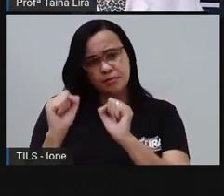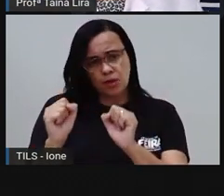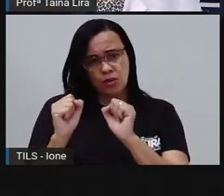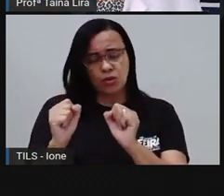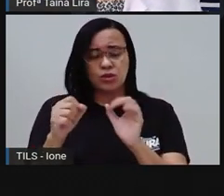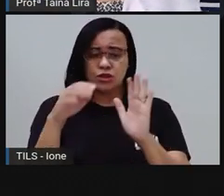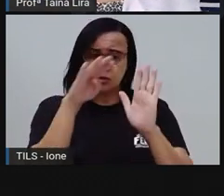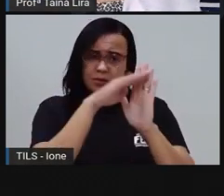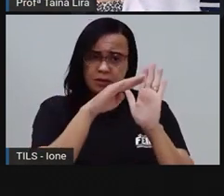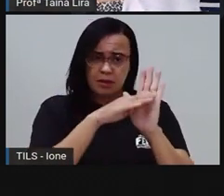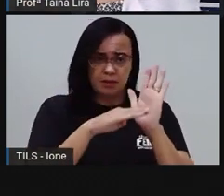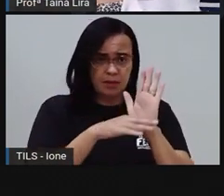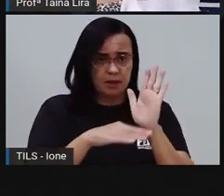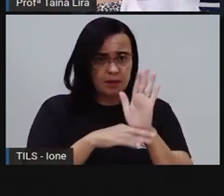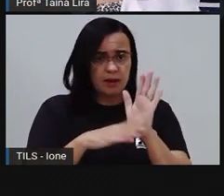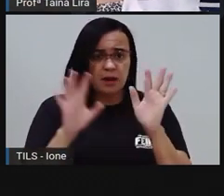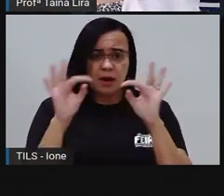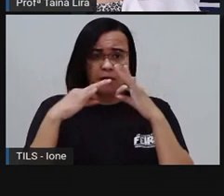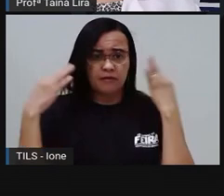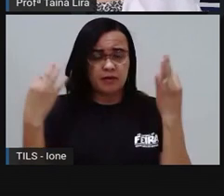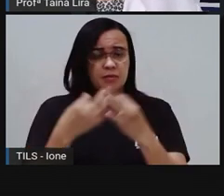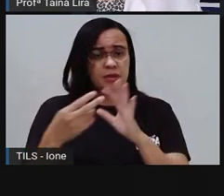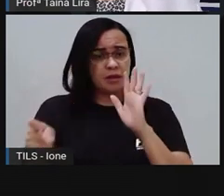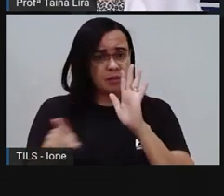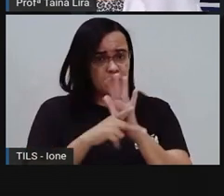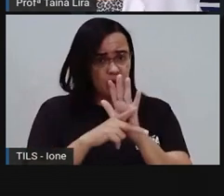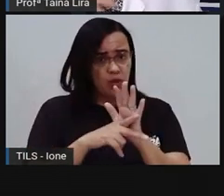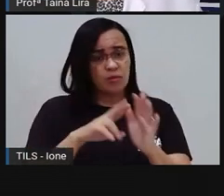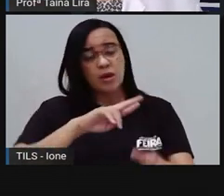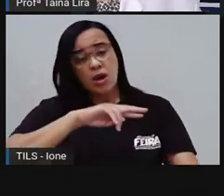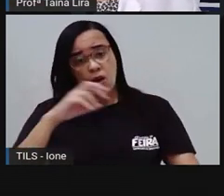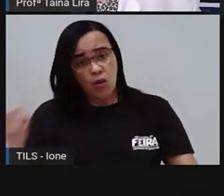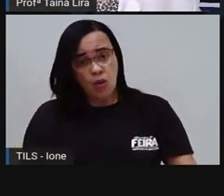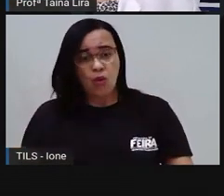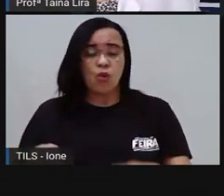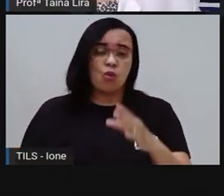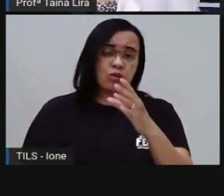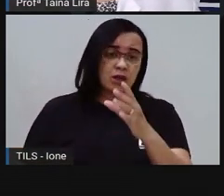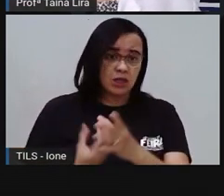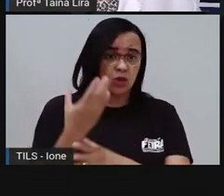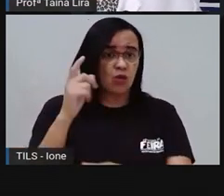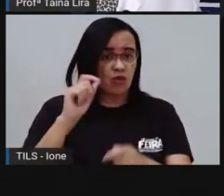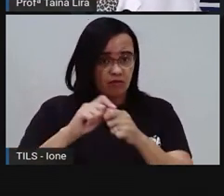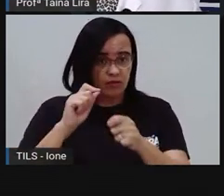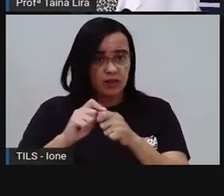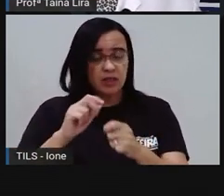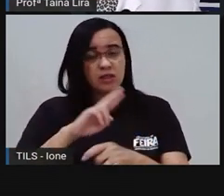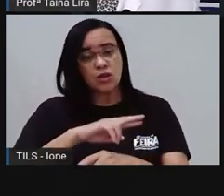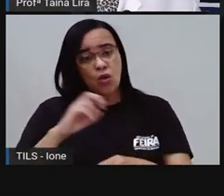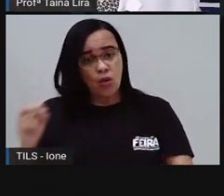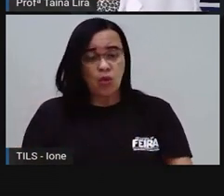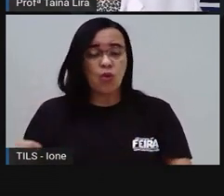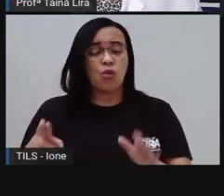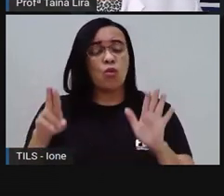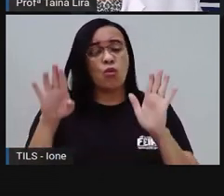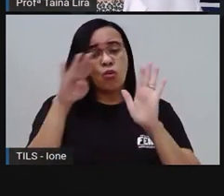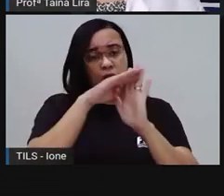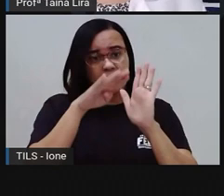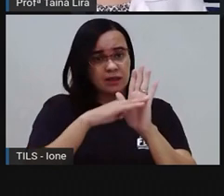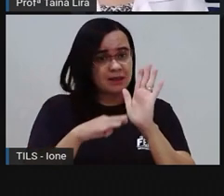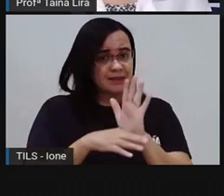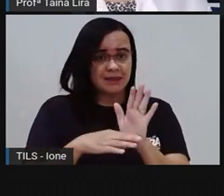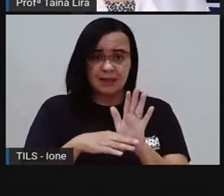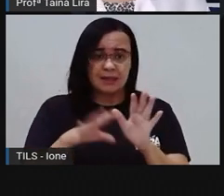Que a sua família Criou Tá bom? Ou pode ser Uma receita Que a sua família Não